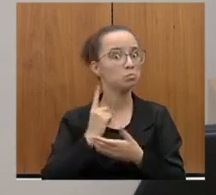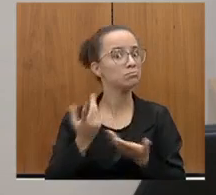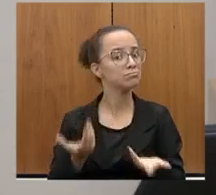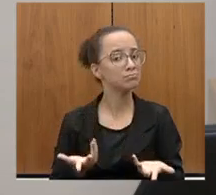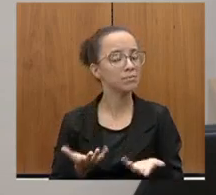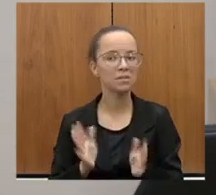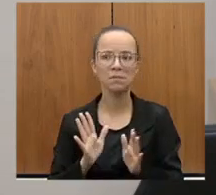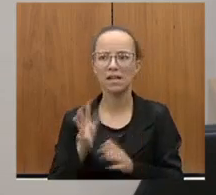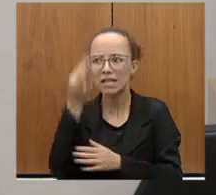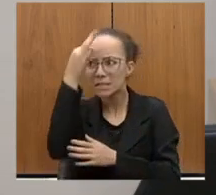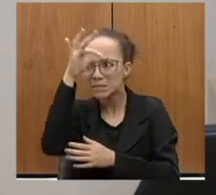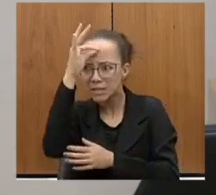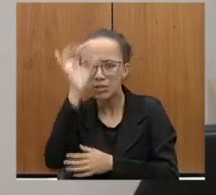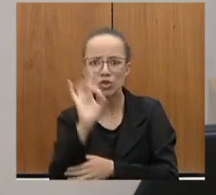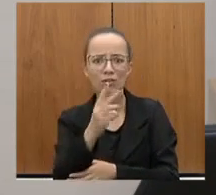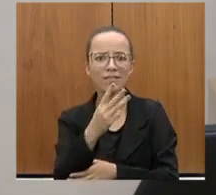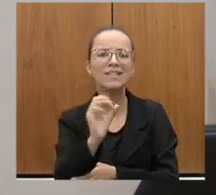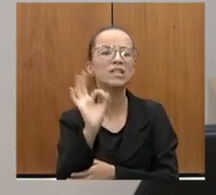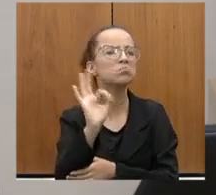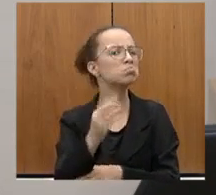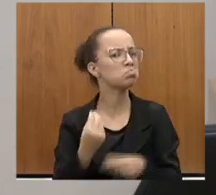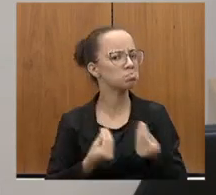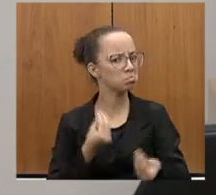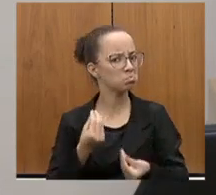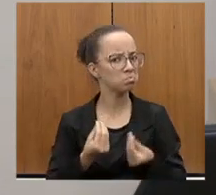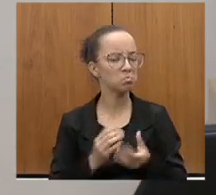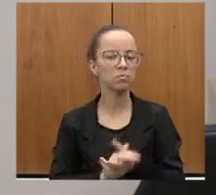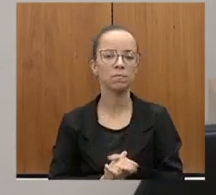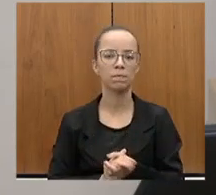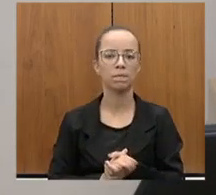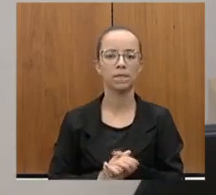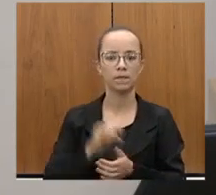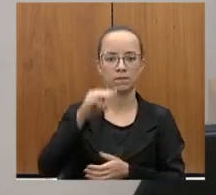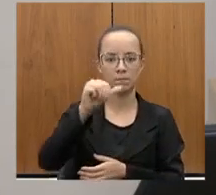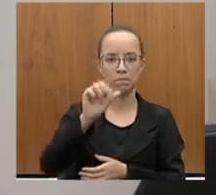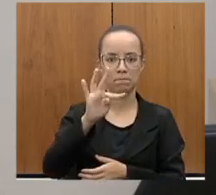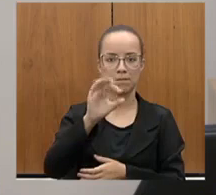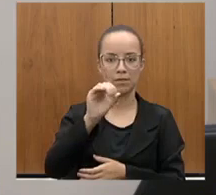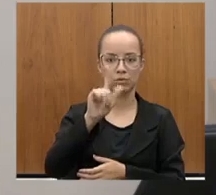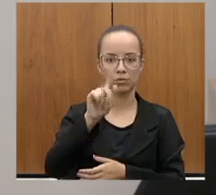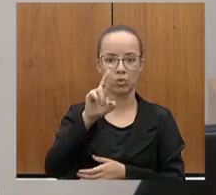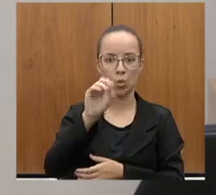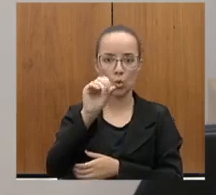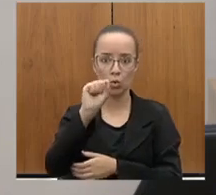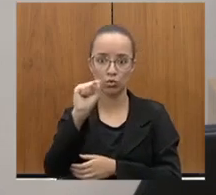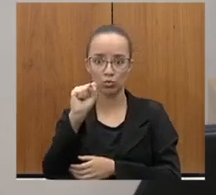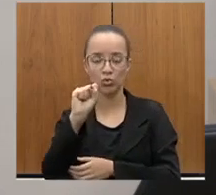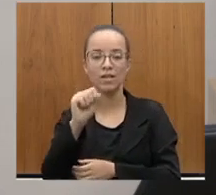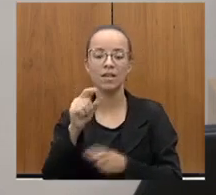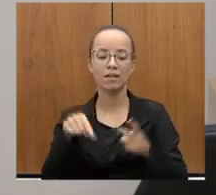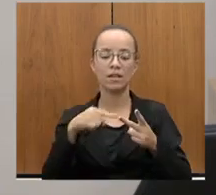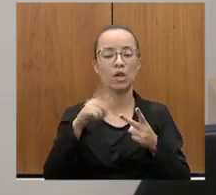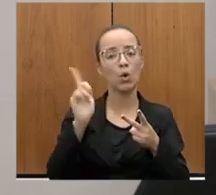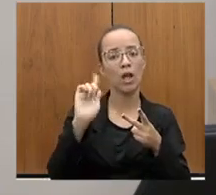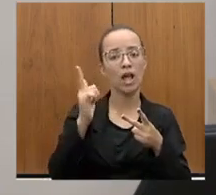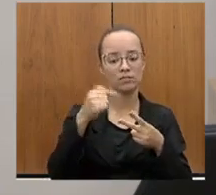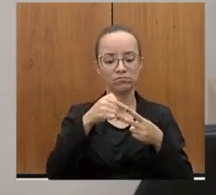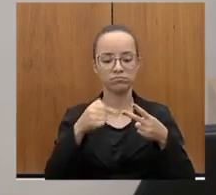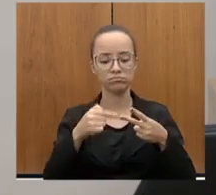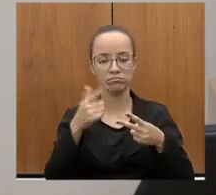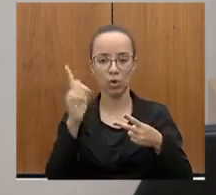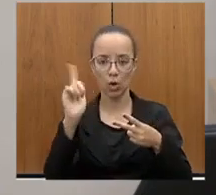Espírito Santo, 30%. Mato Grosso e Goiás, 78